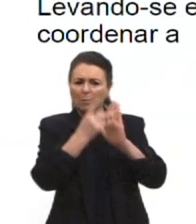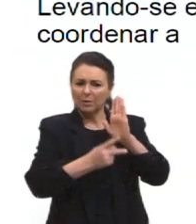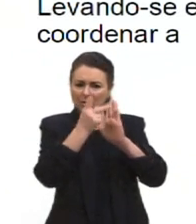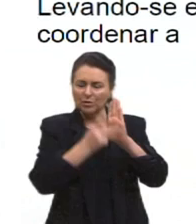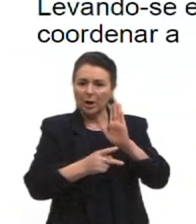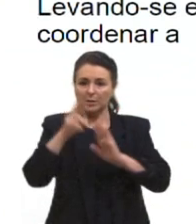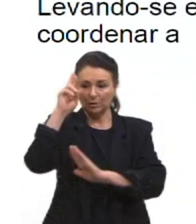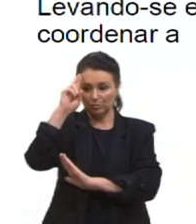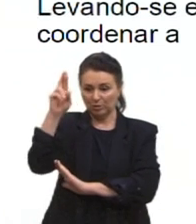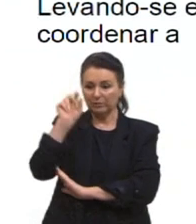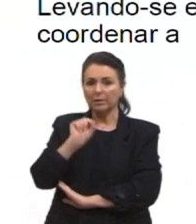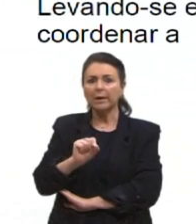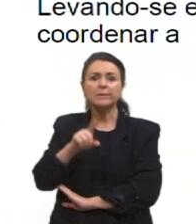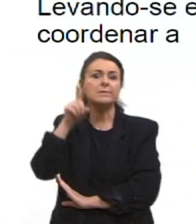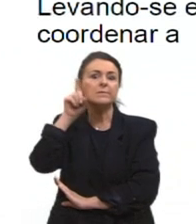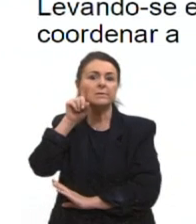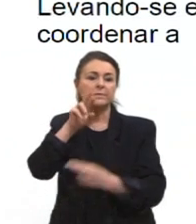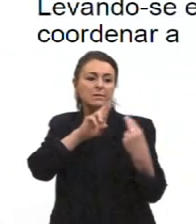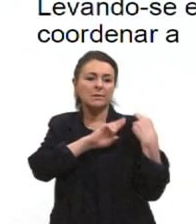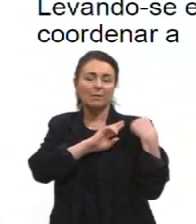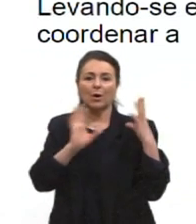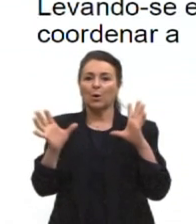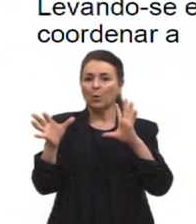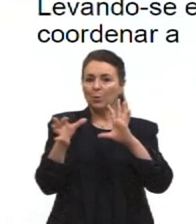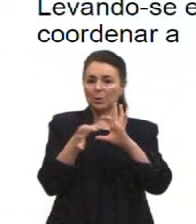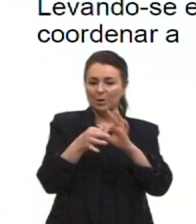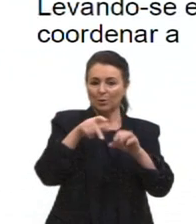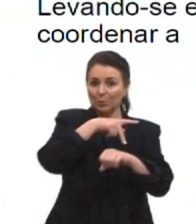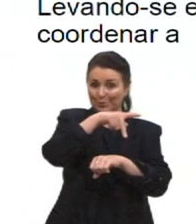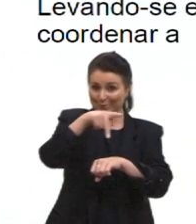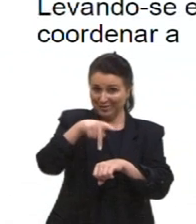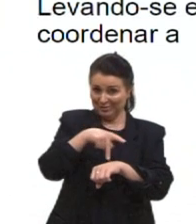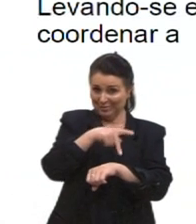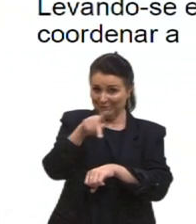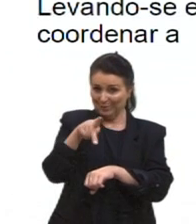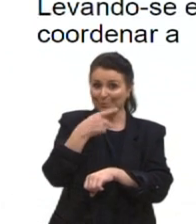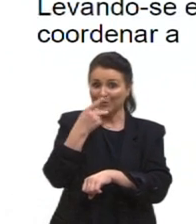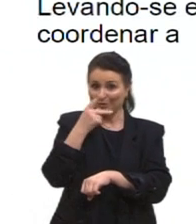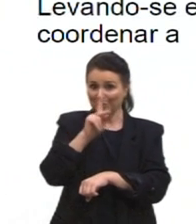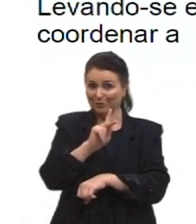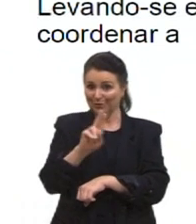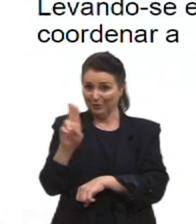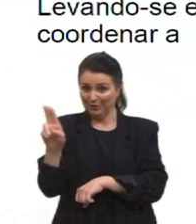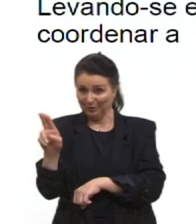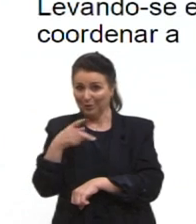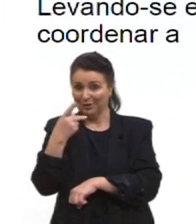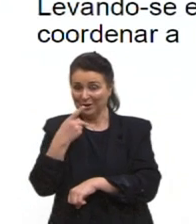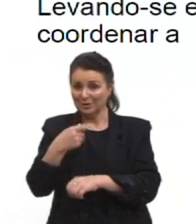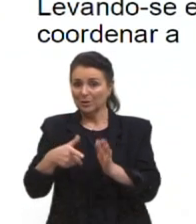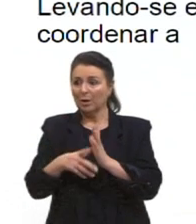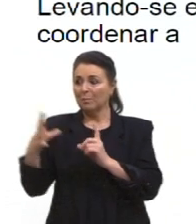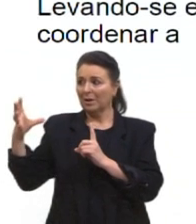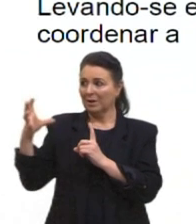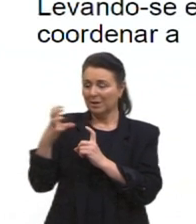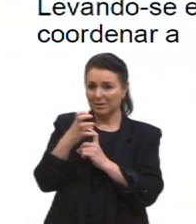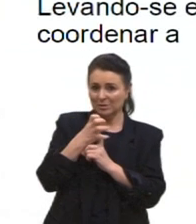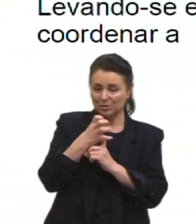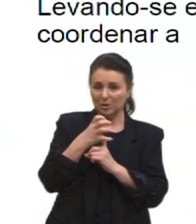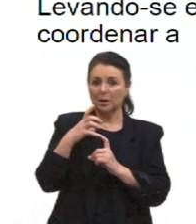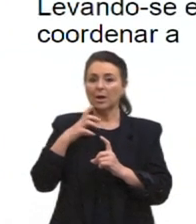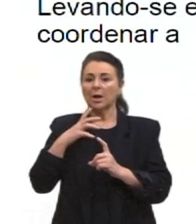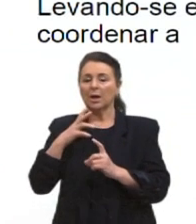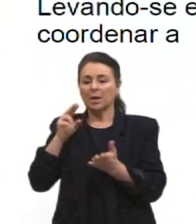pelos Estados Unidos, que unia todos esses países citados aqui para reprimir esses dissidentes, esses